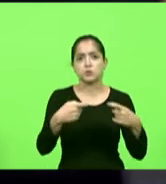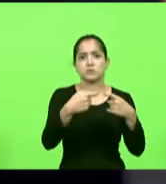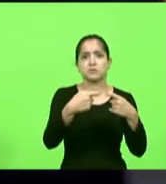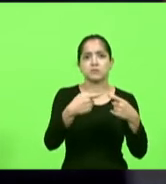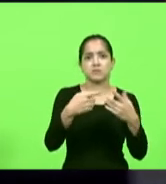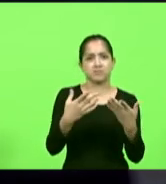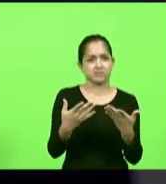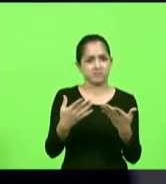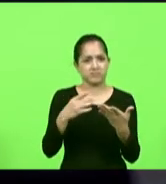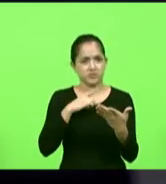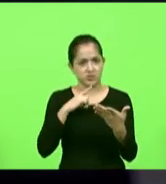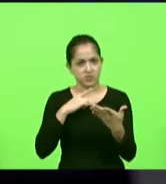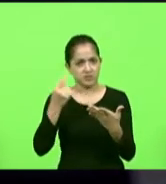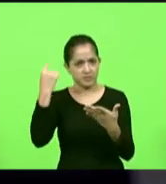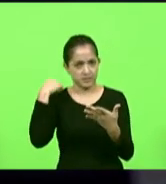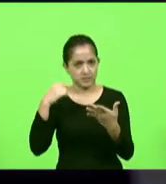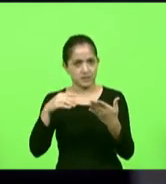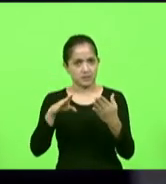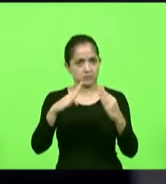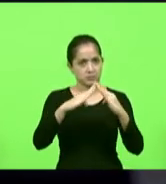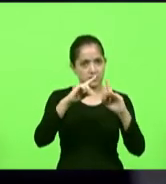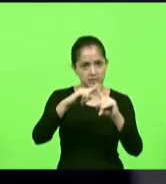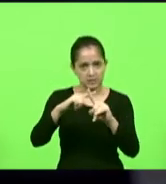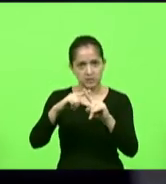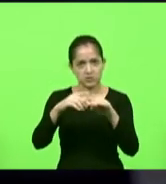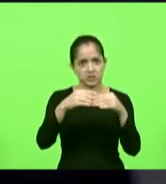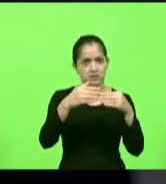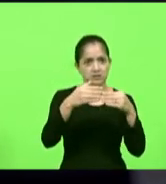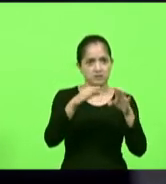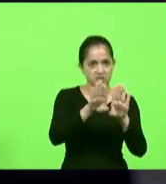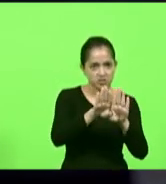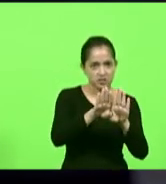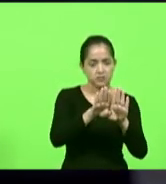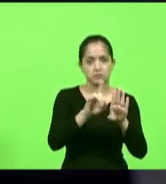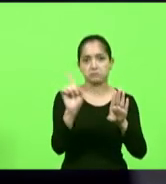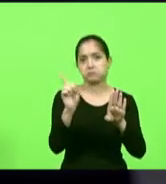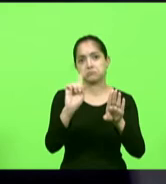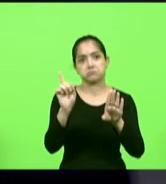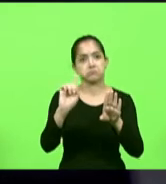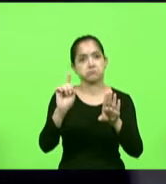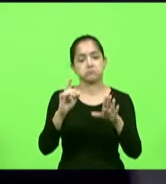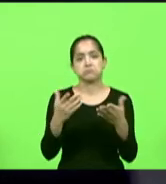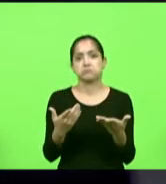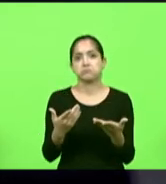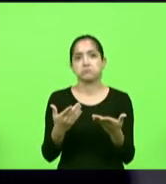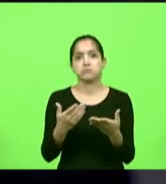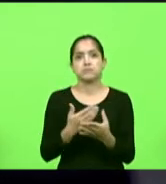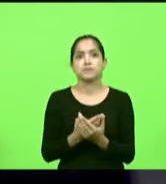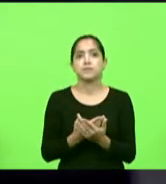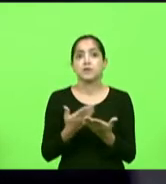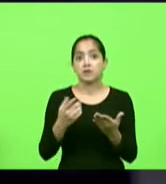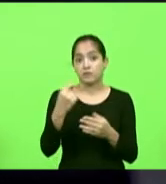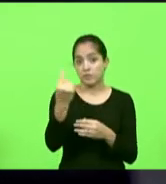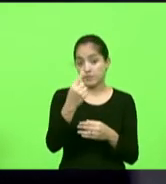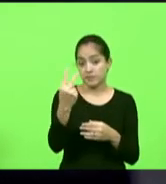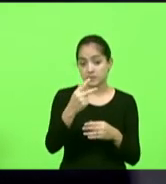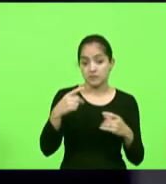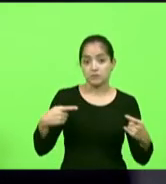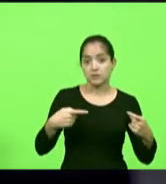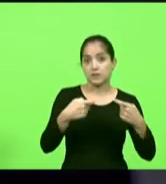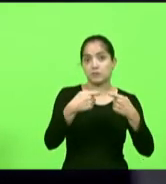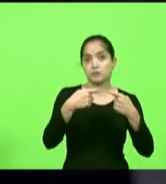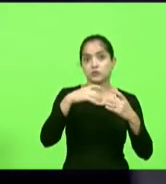as igrejas continuavam aberto no maior caos que já viveu a humanidade que foi a primeira e segunda guerra mundial